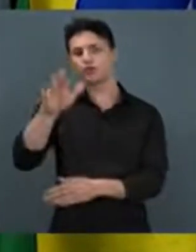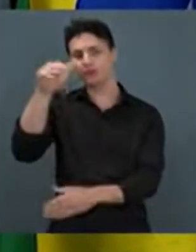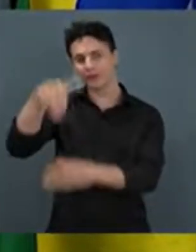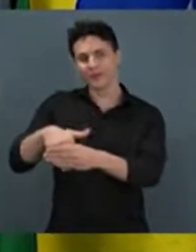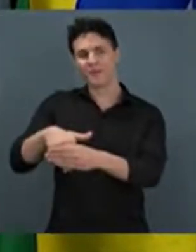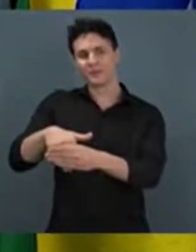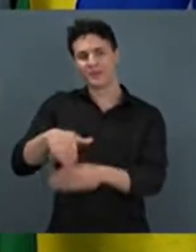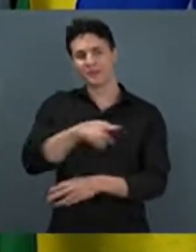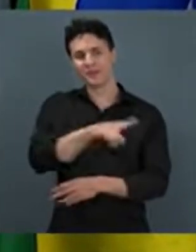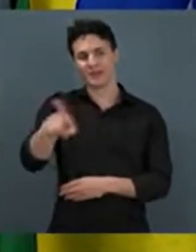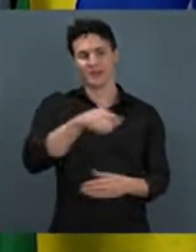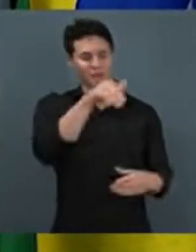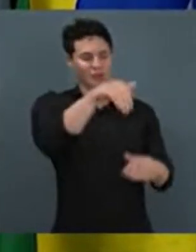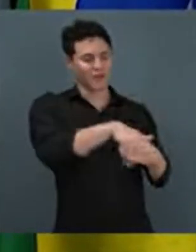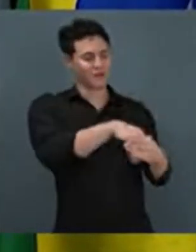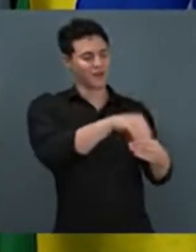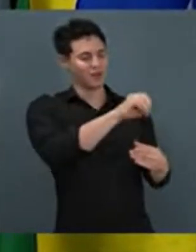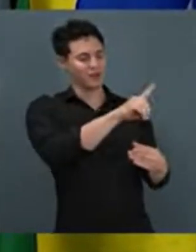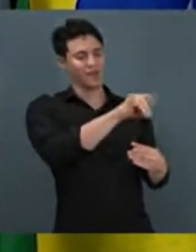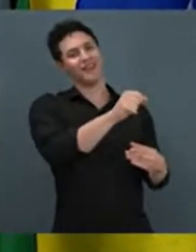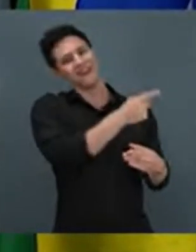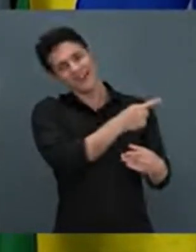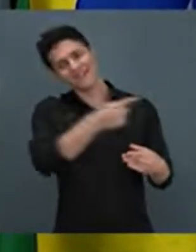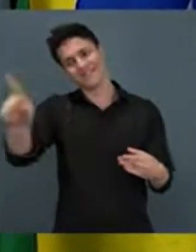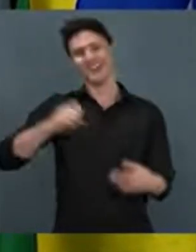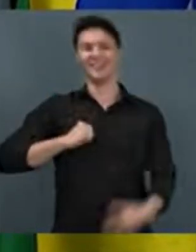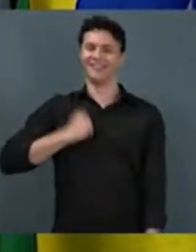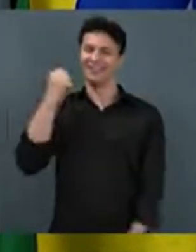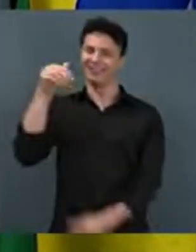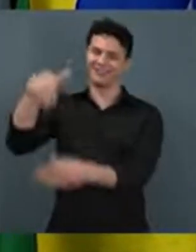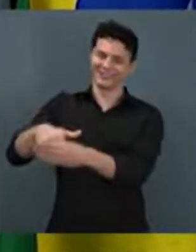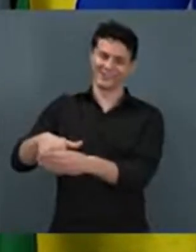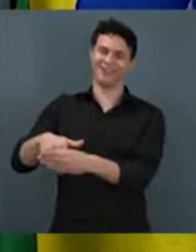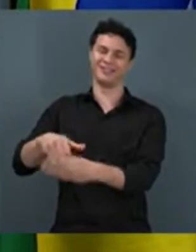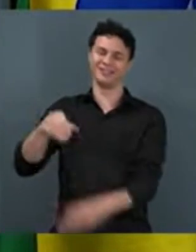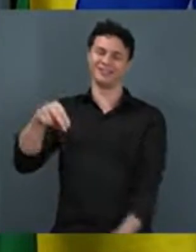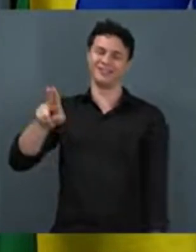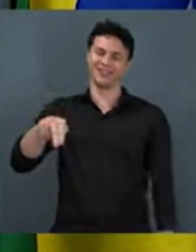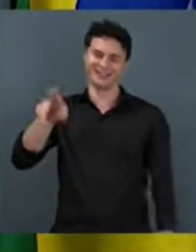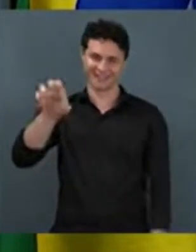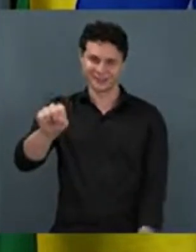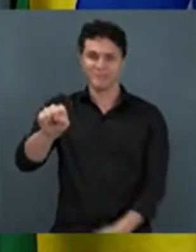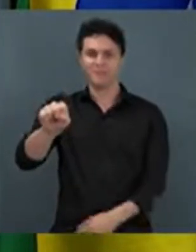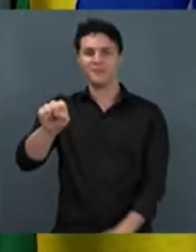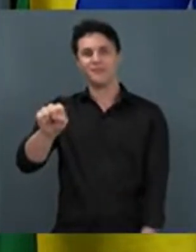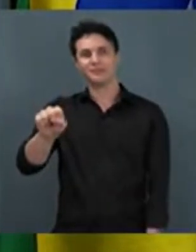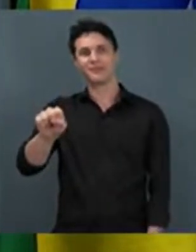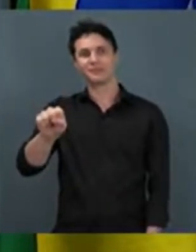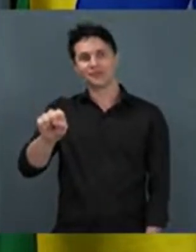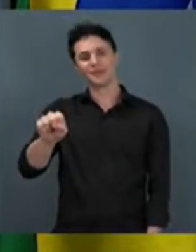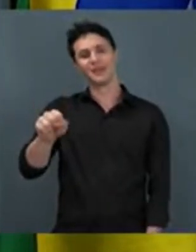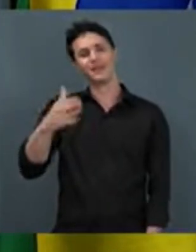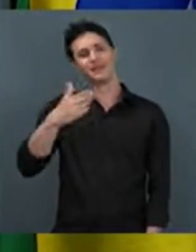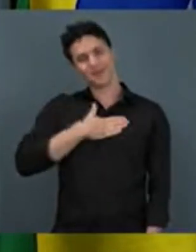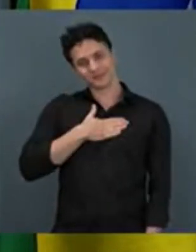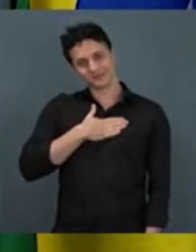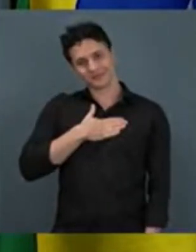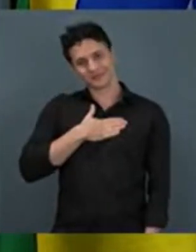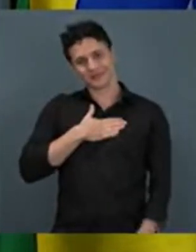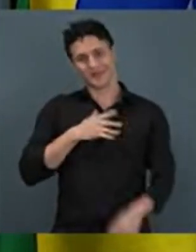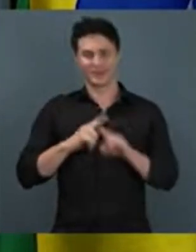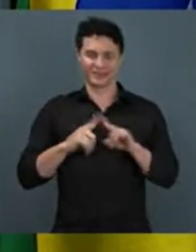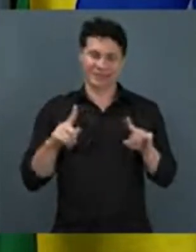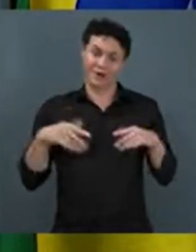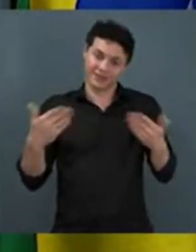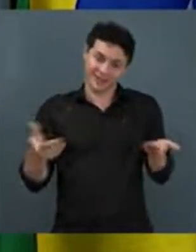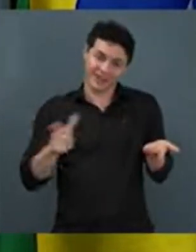votou no Papa Marçal, vai na base do ódio votar no Nunes. Eu sei que não é o candidato preferido seu e nem meu, mas é que sobrou.